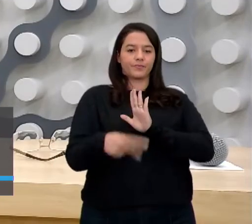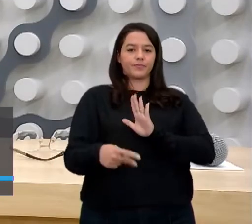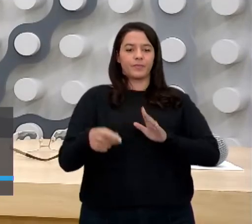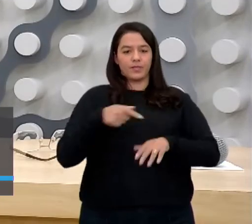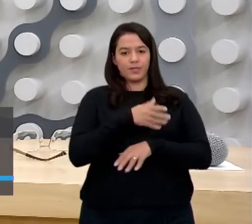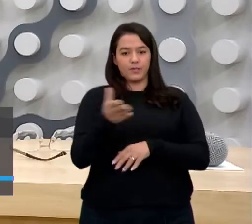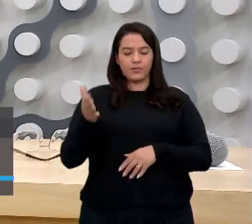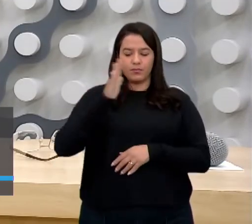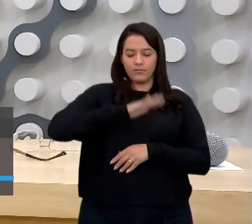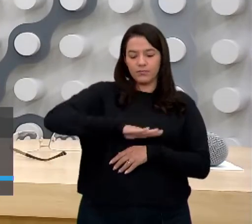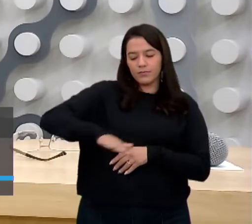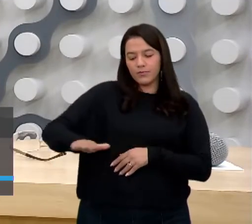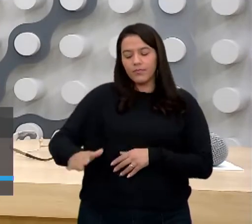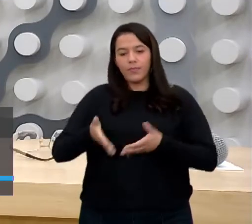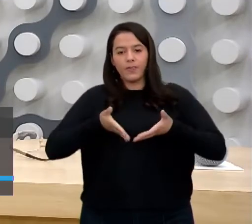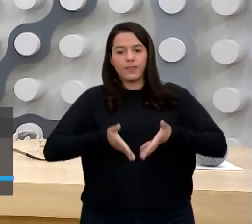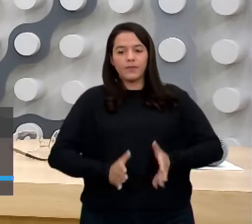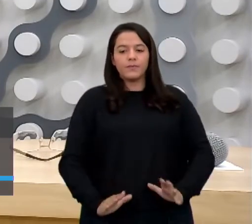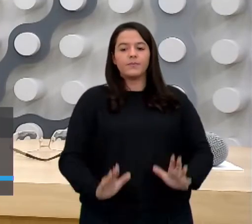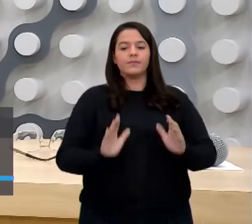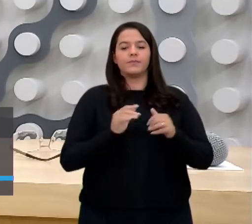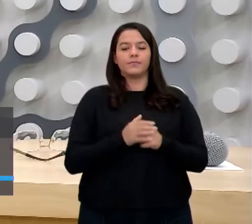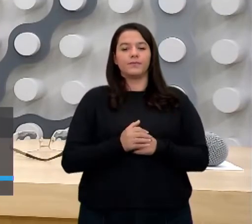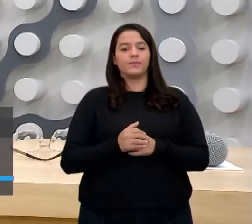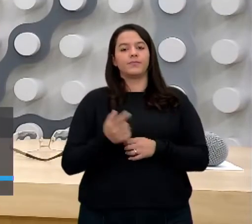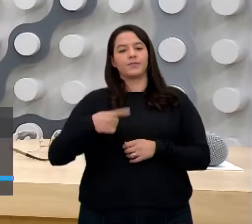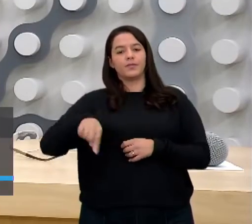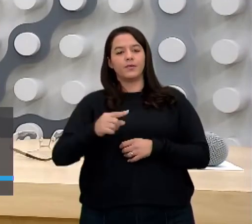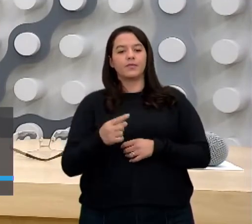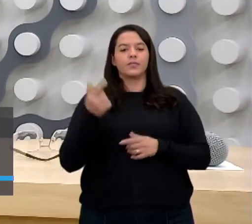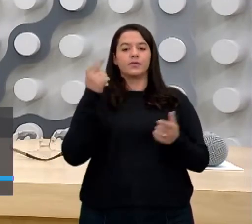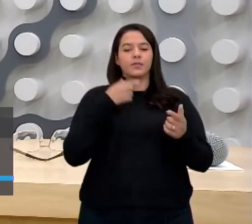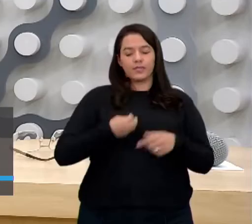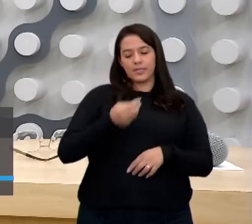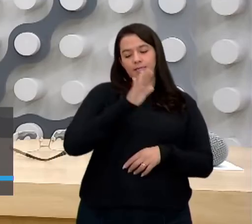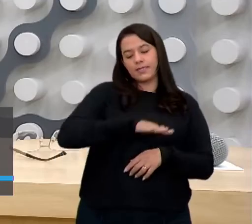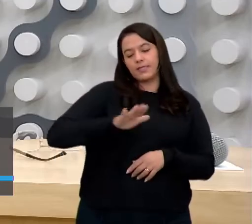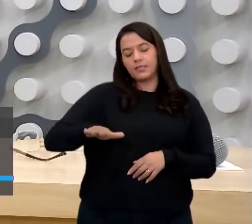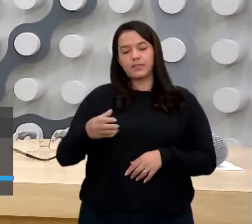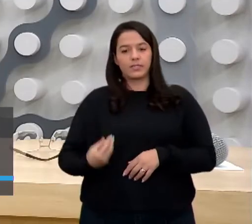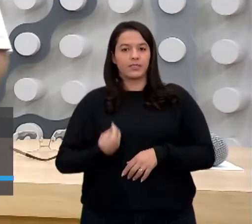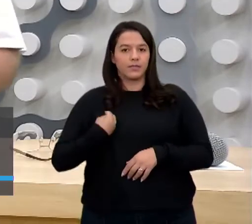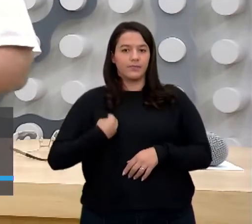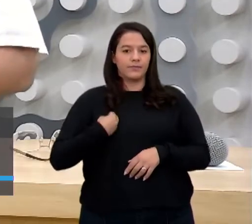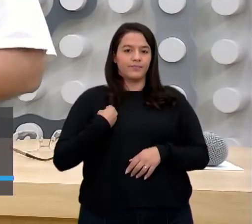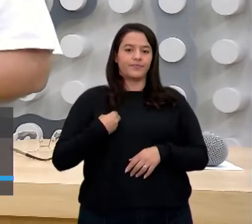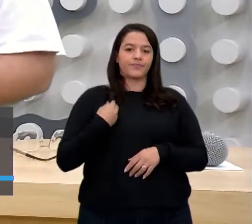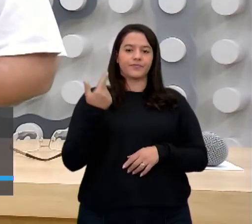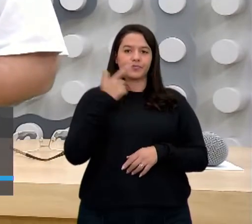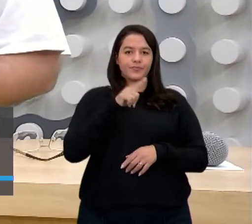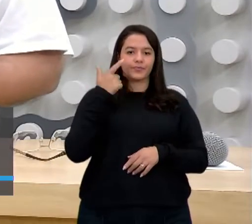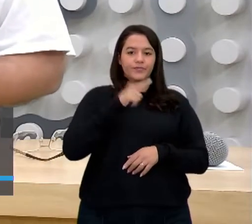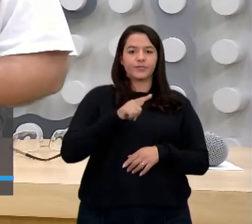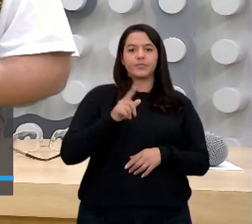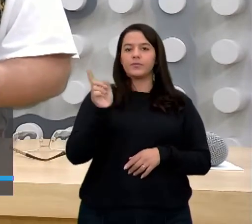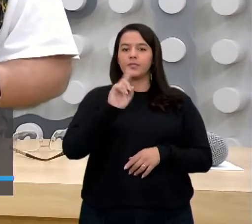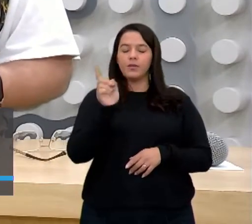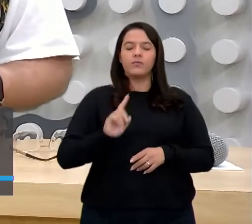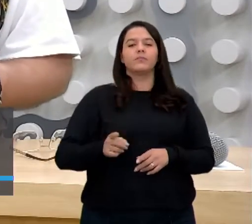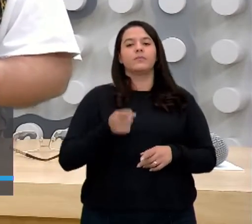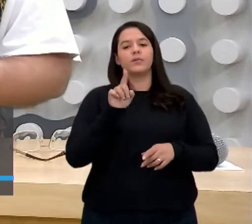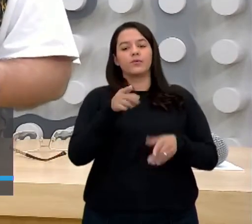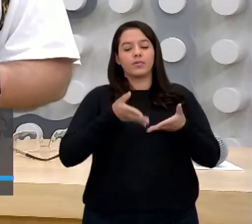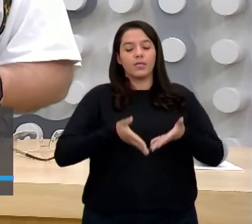nasceram. Nós não estamos falando de crianças que sobreviveram. Nós estamos falando só de crianças que nasceram. Porque quando você vai ver a taxa de mortalidade